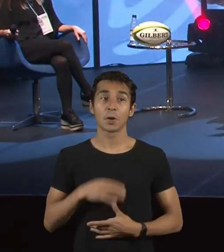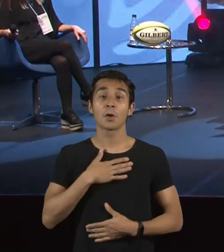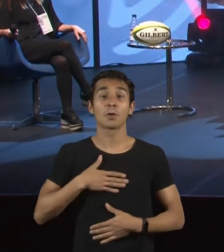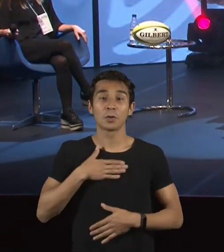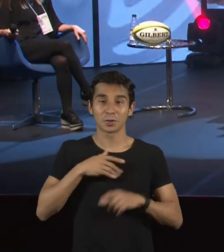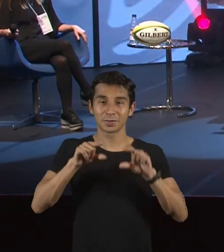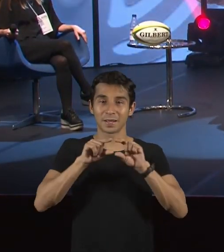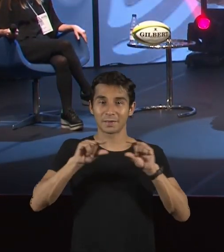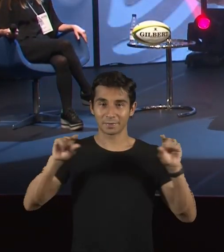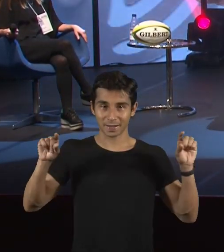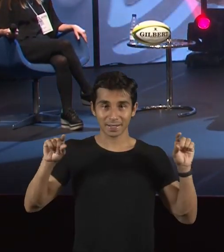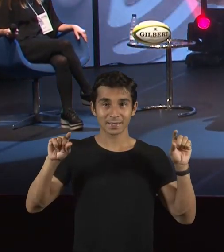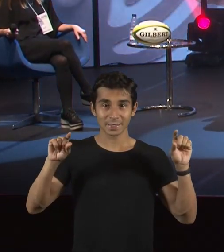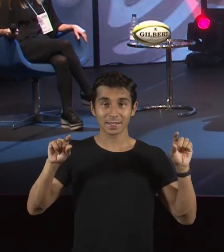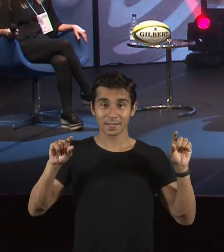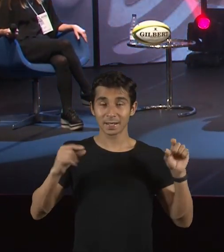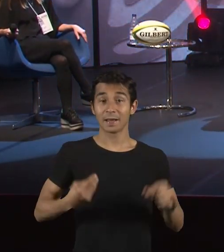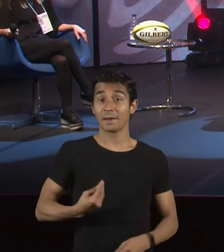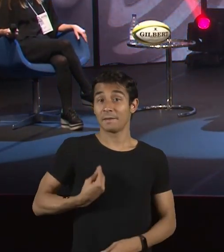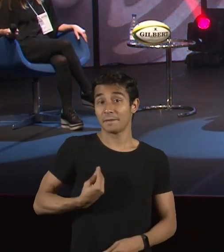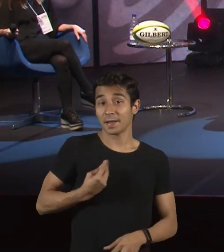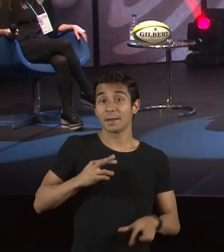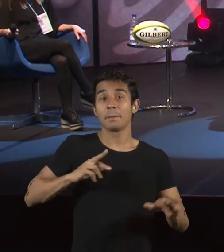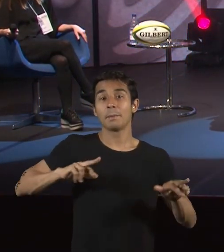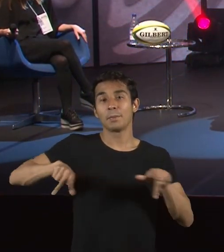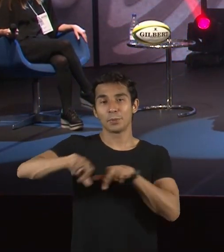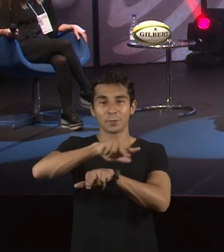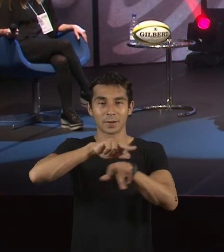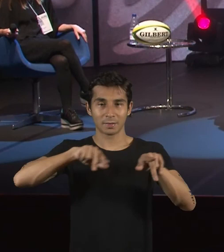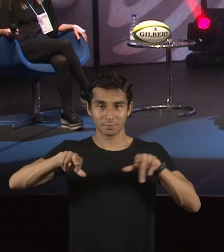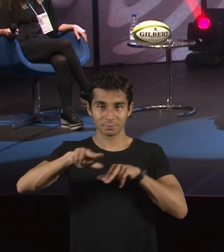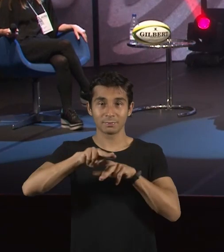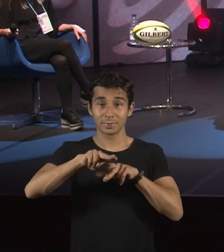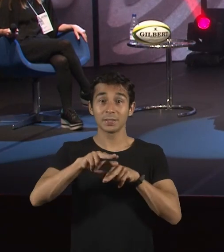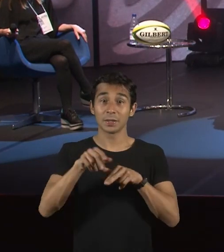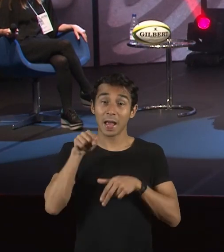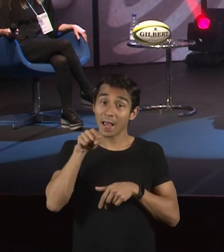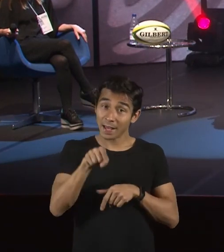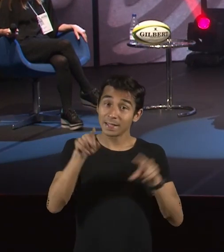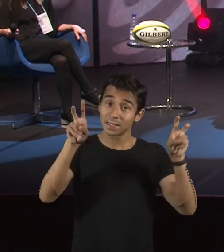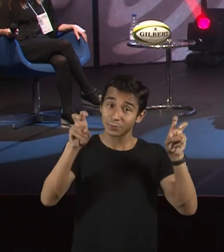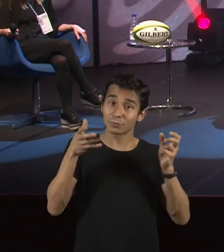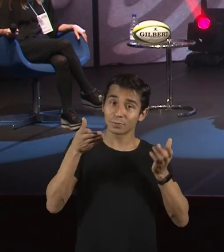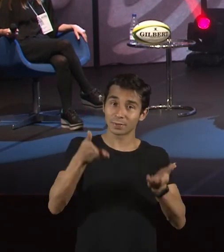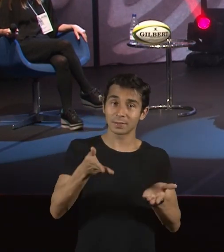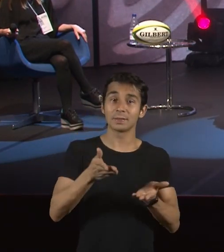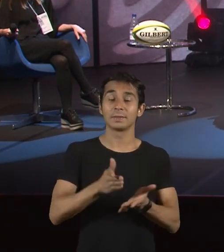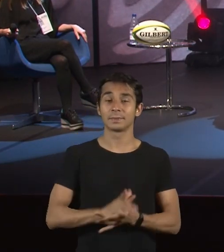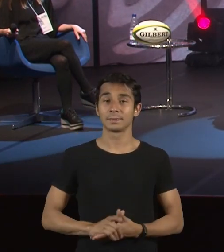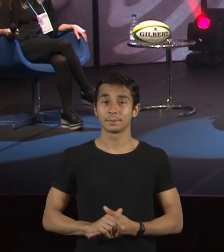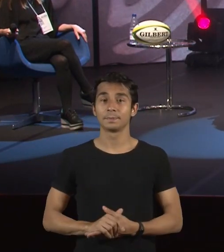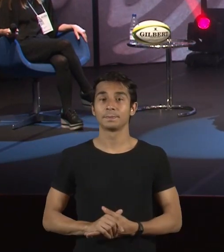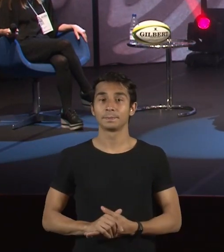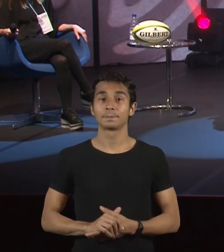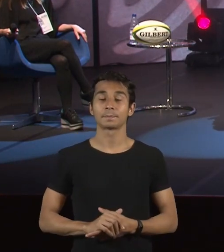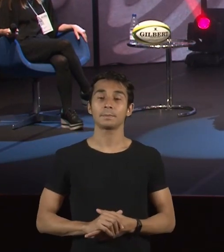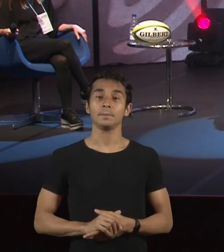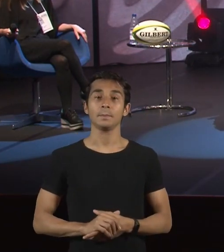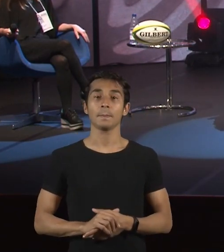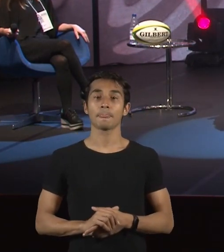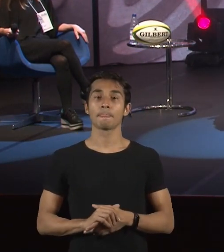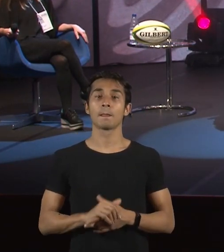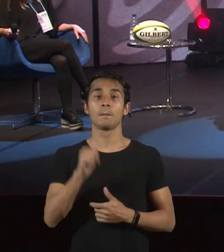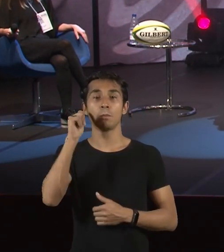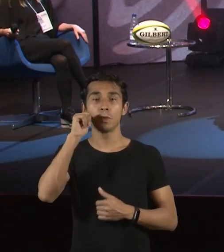aí que fala que a vida é plural, então, essa pergunta é sobre isso, porque não é só para a gente combater a